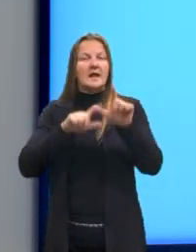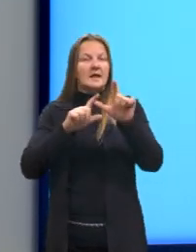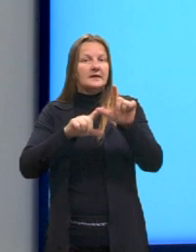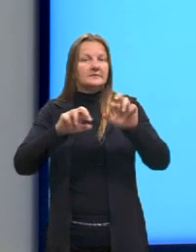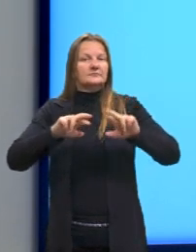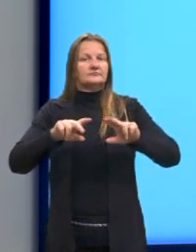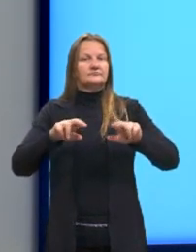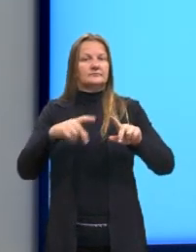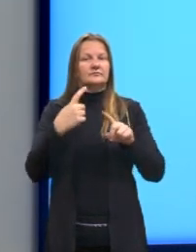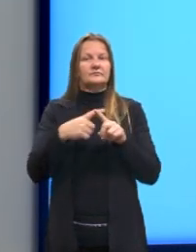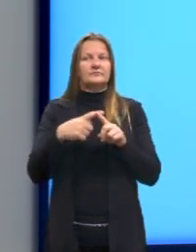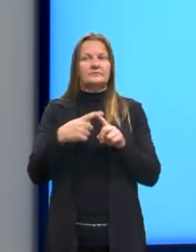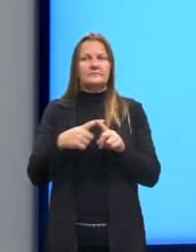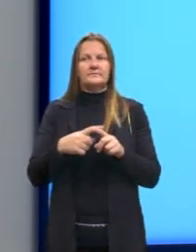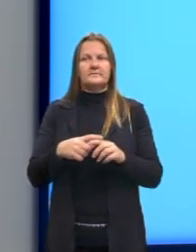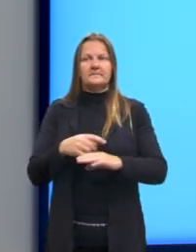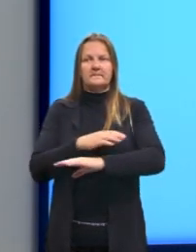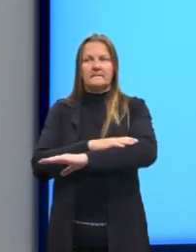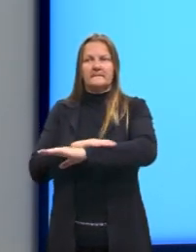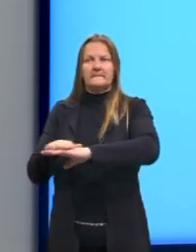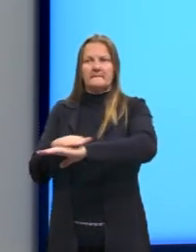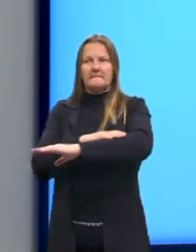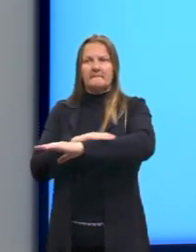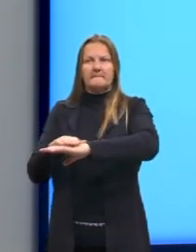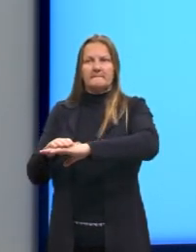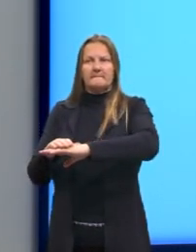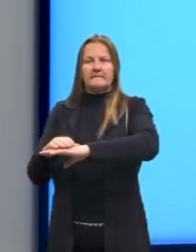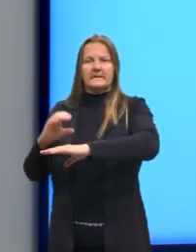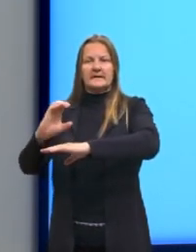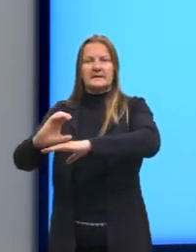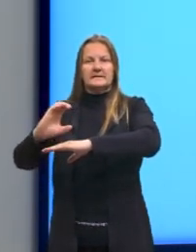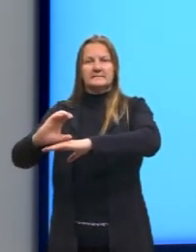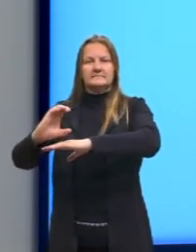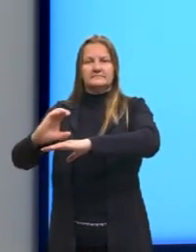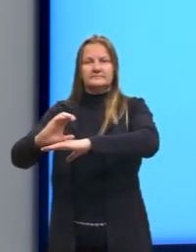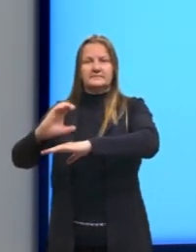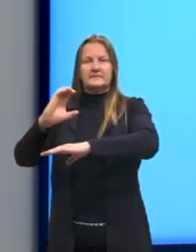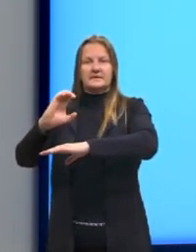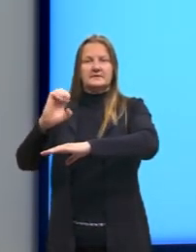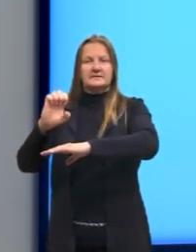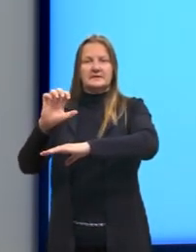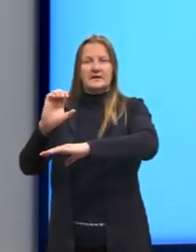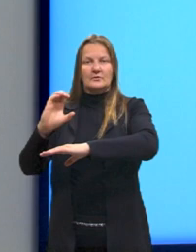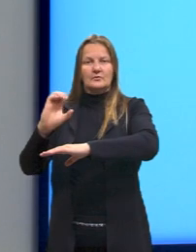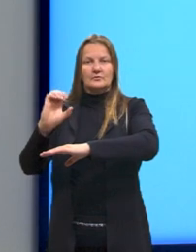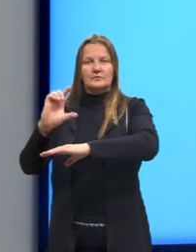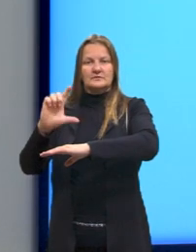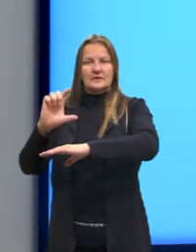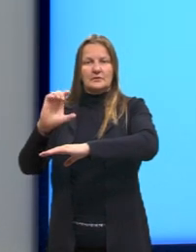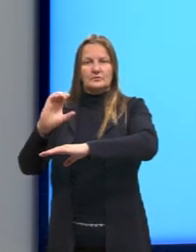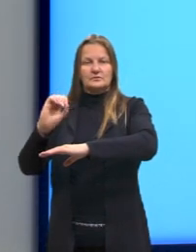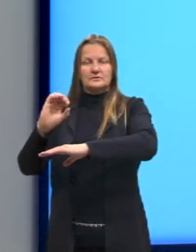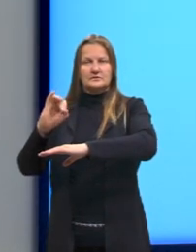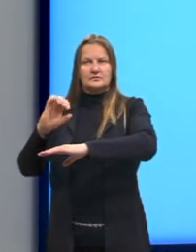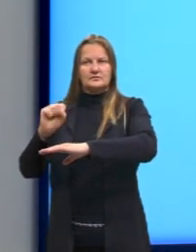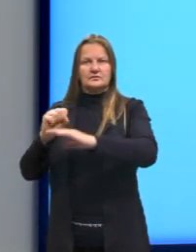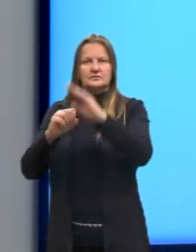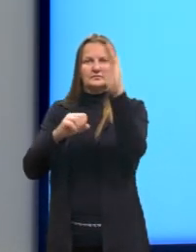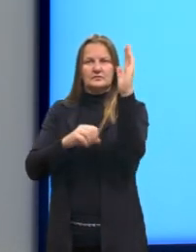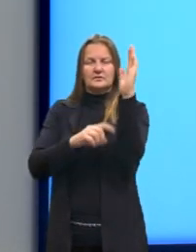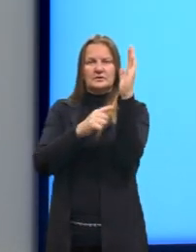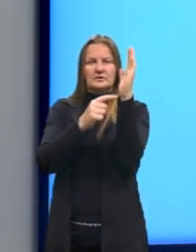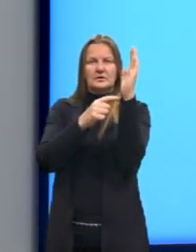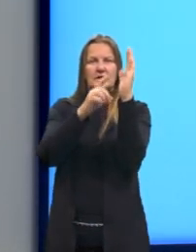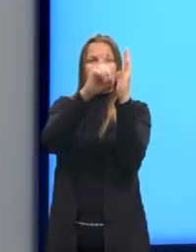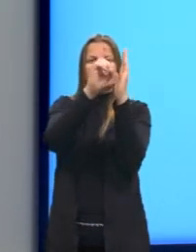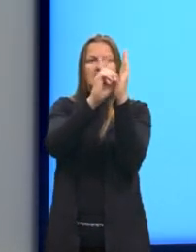porque o eixo X vai ser aqui, né, o C, do Celsius, e o eixo Y vai ser o D,